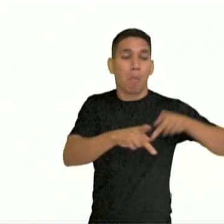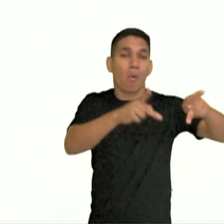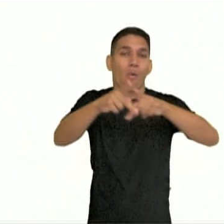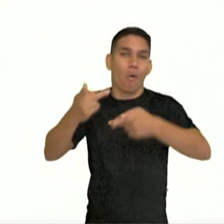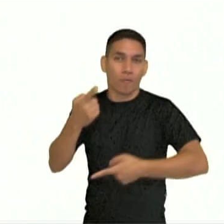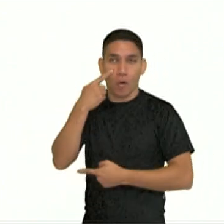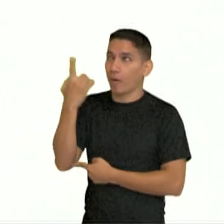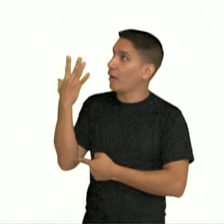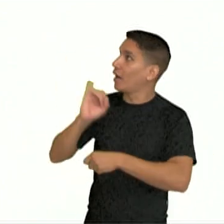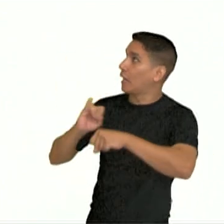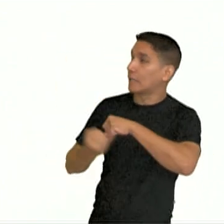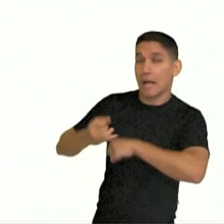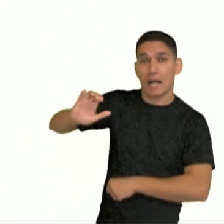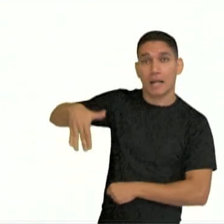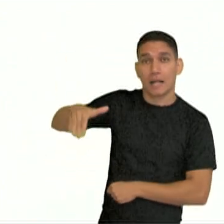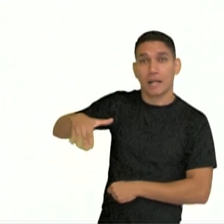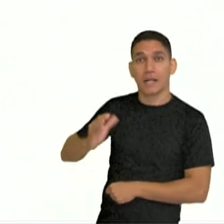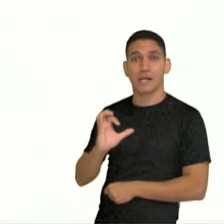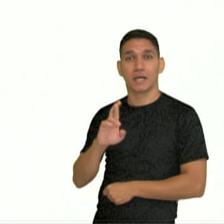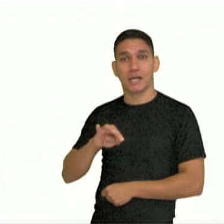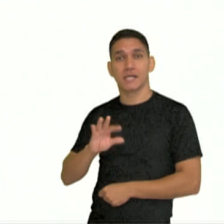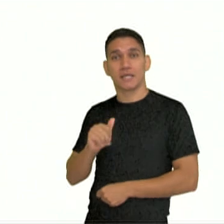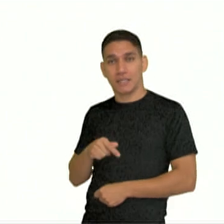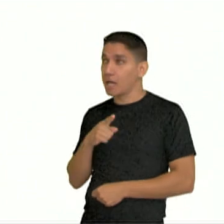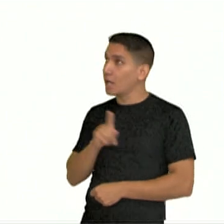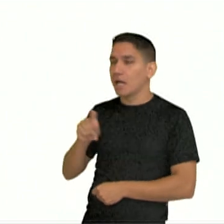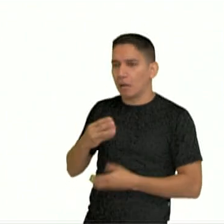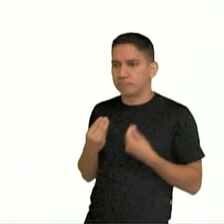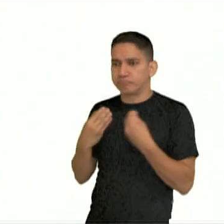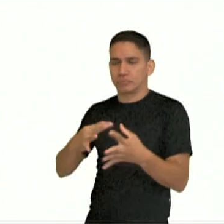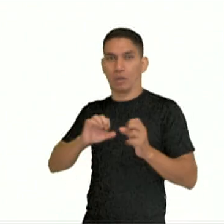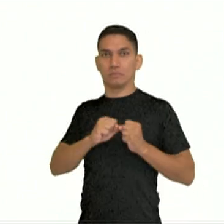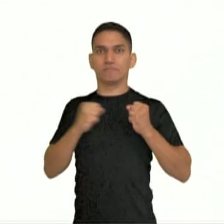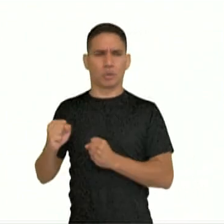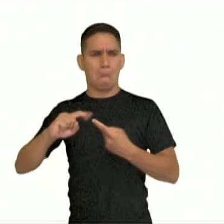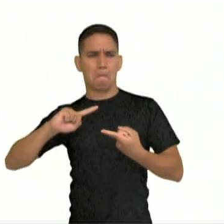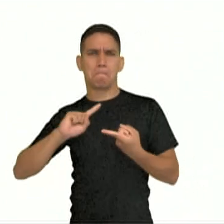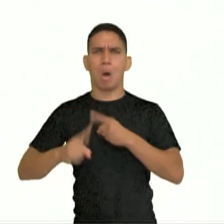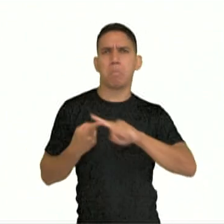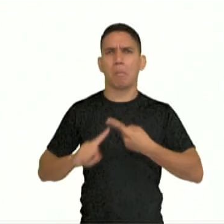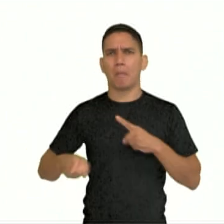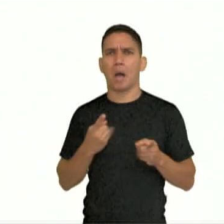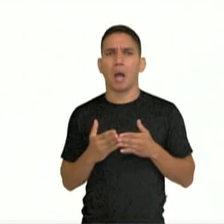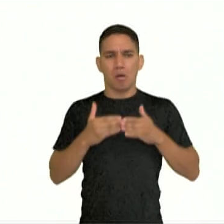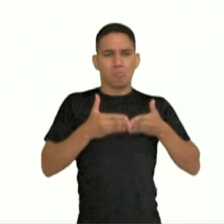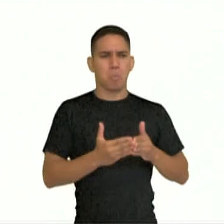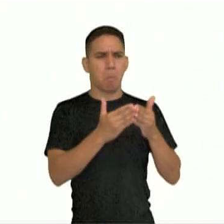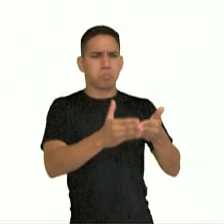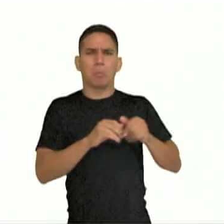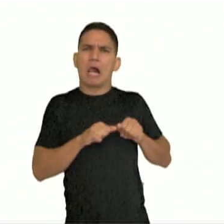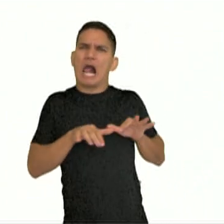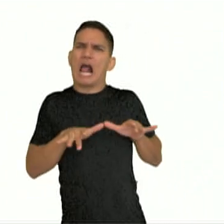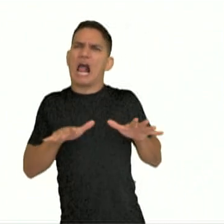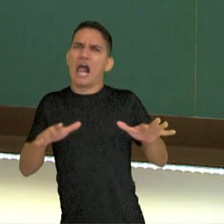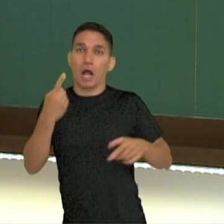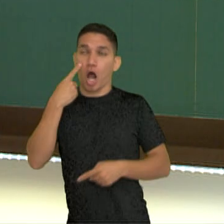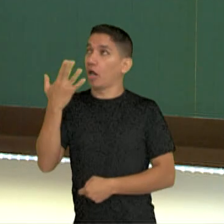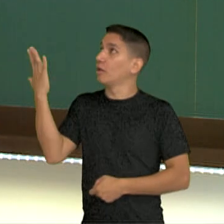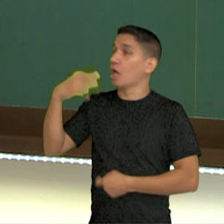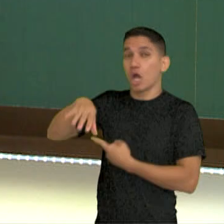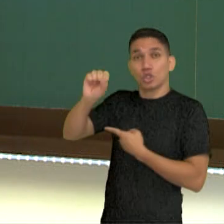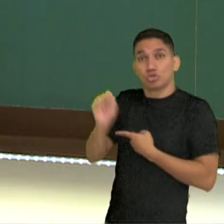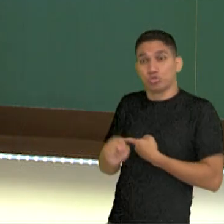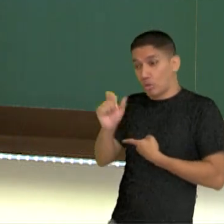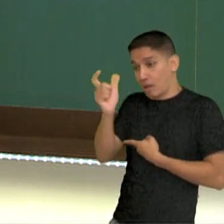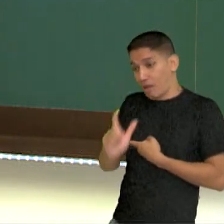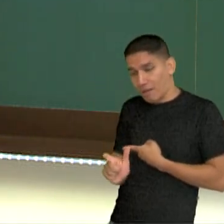temos aqui a ilha de Creta. Eles vão estabelecer um grande poderio naval, dominando toda essa região que se estende do sul